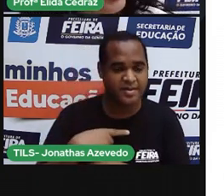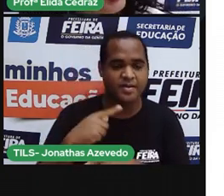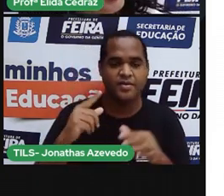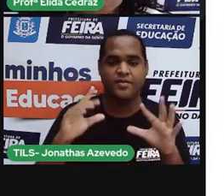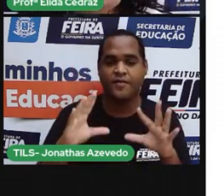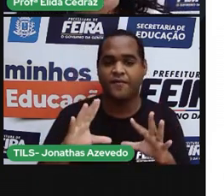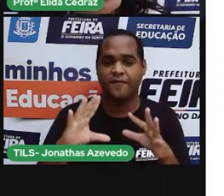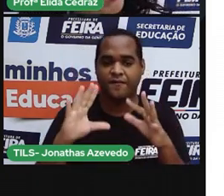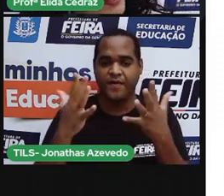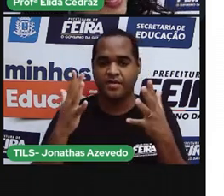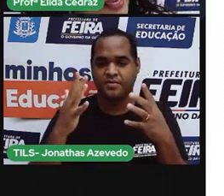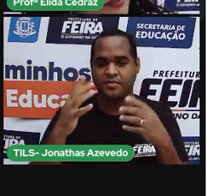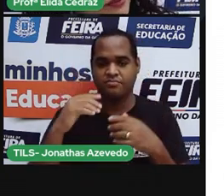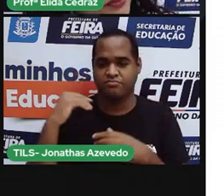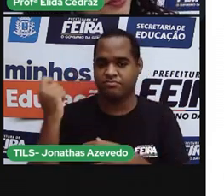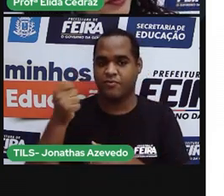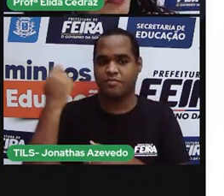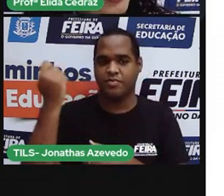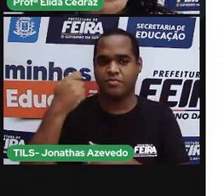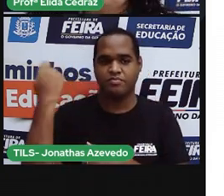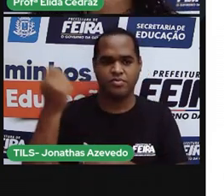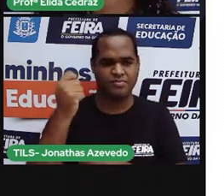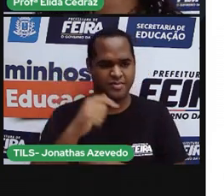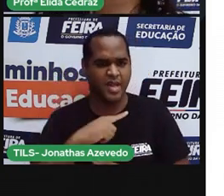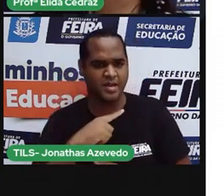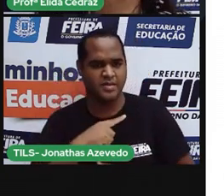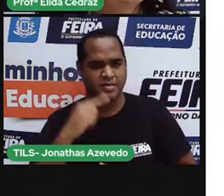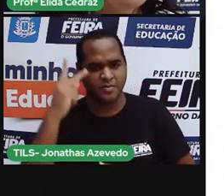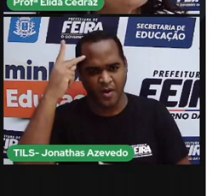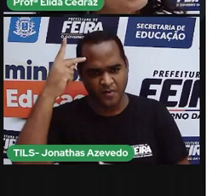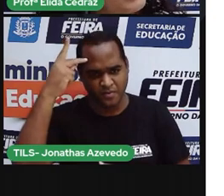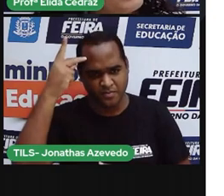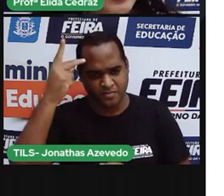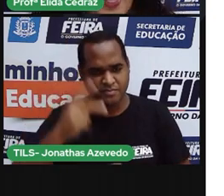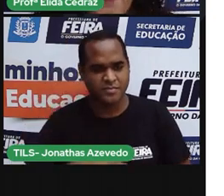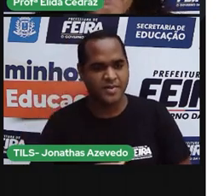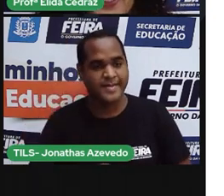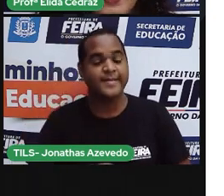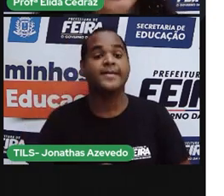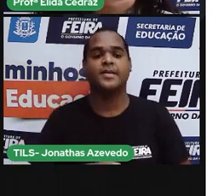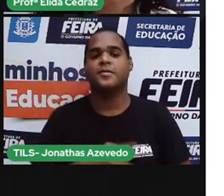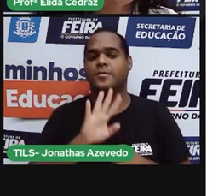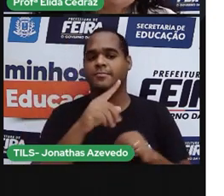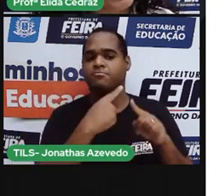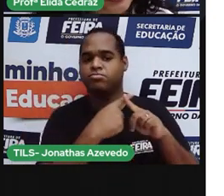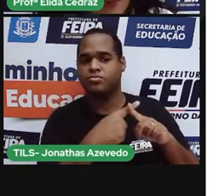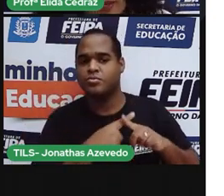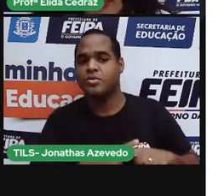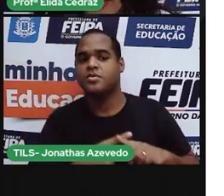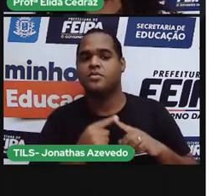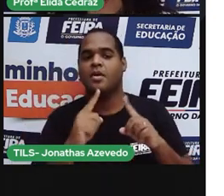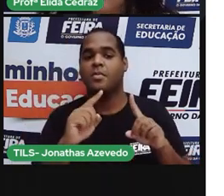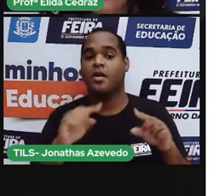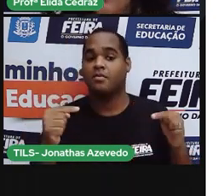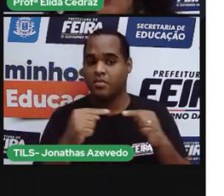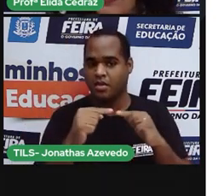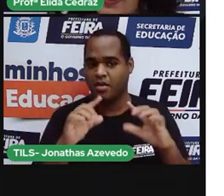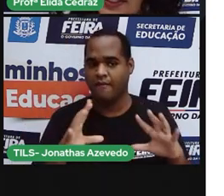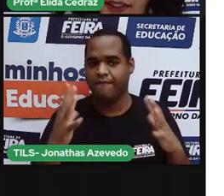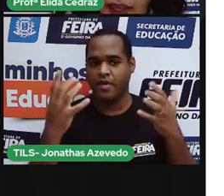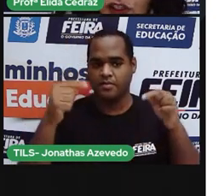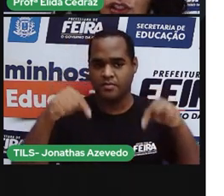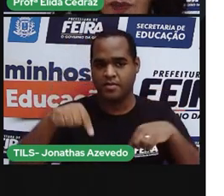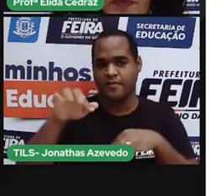festa de peão de barreiros? Então, você vai marcar um X apenas nas festas da